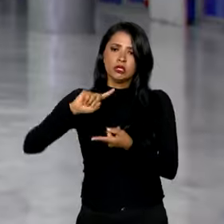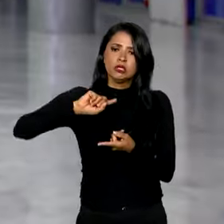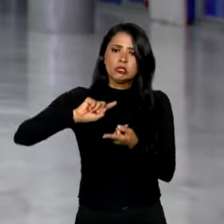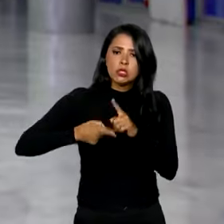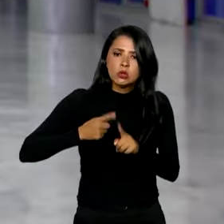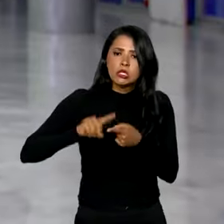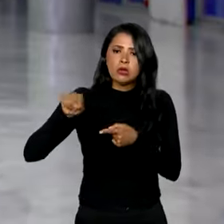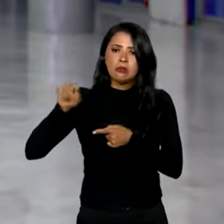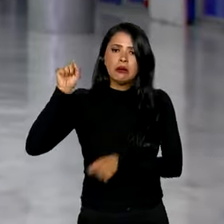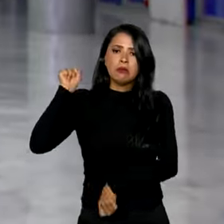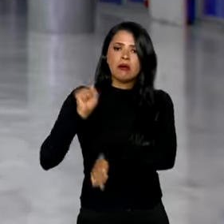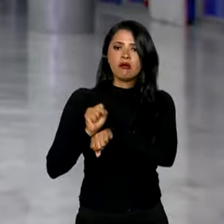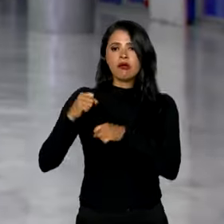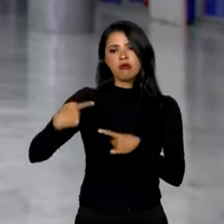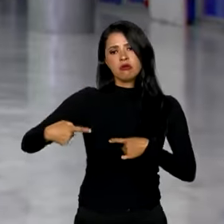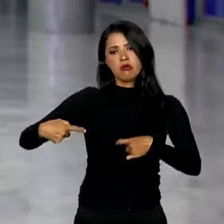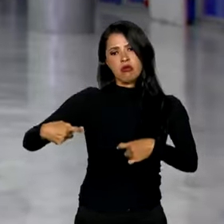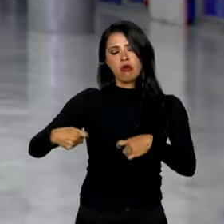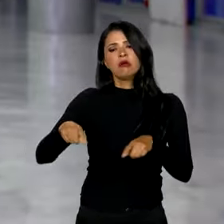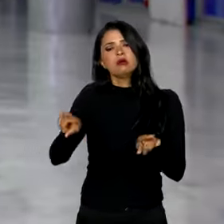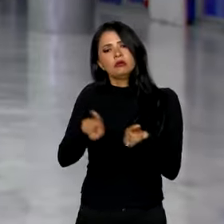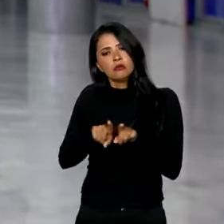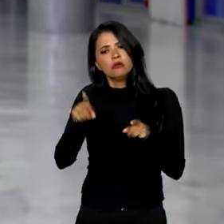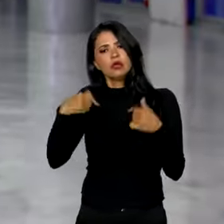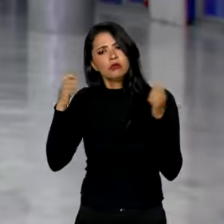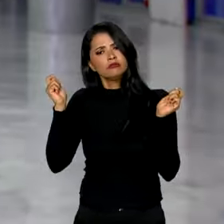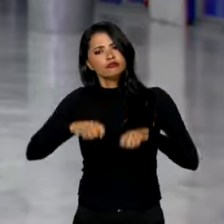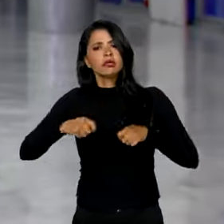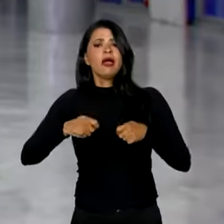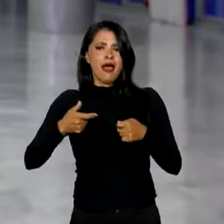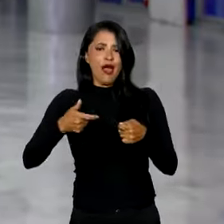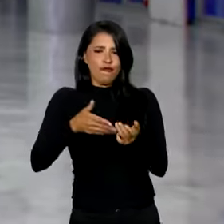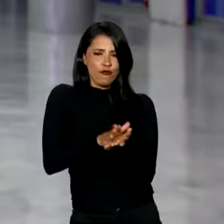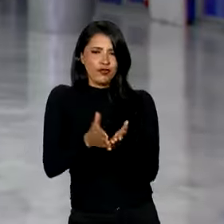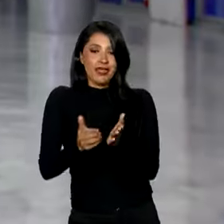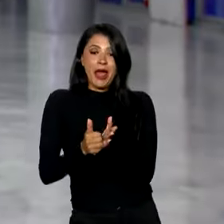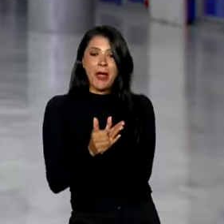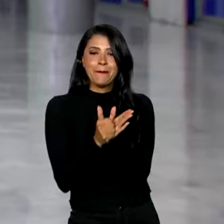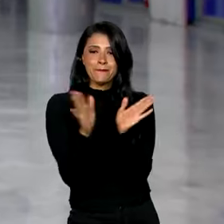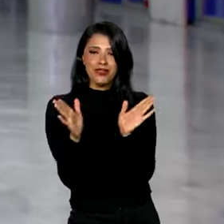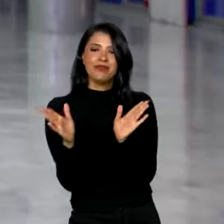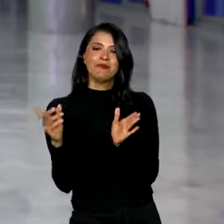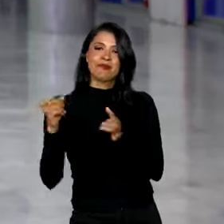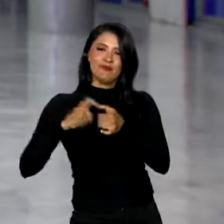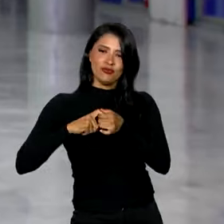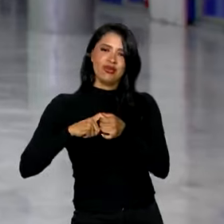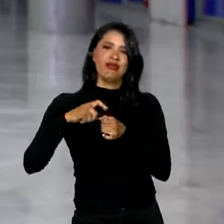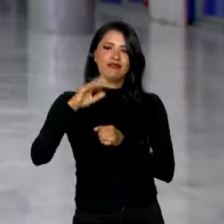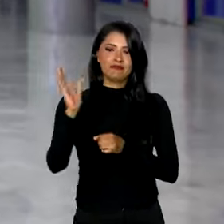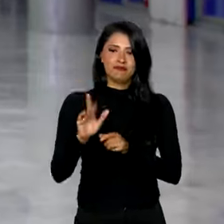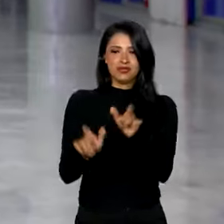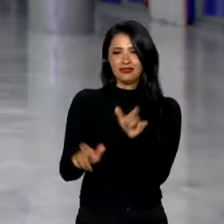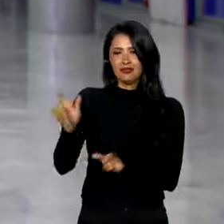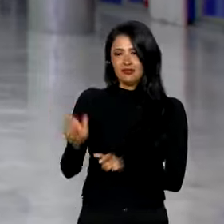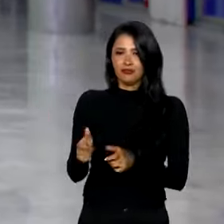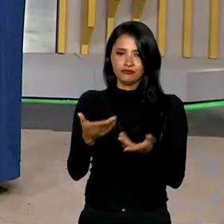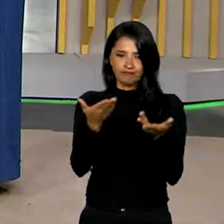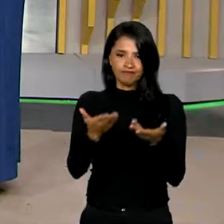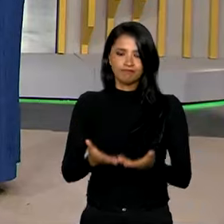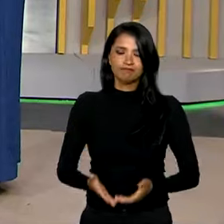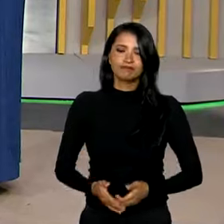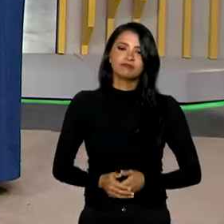cessar-fogo e possibilitar a abertura da fronteira para o retorno dos brasileiros. Volto com vocês no estúdio.